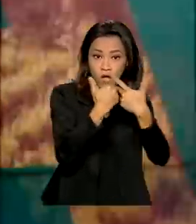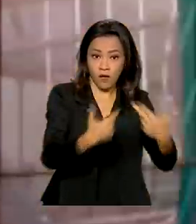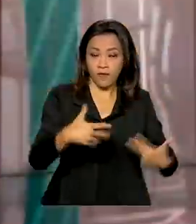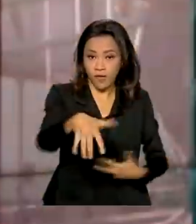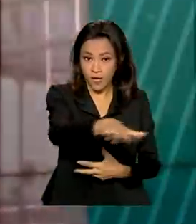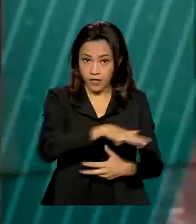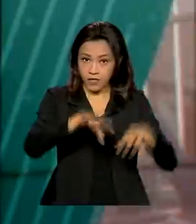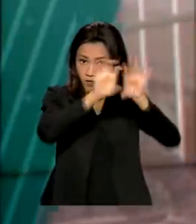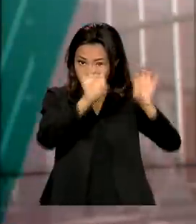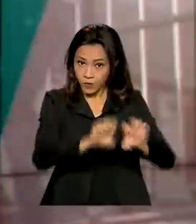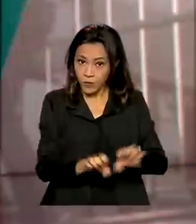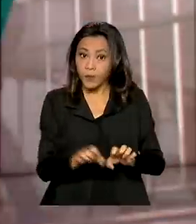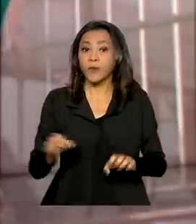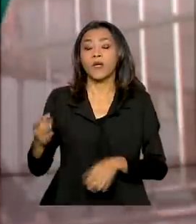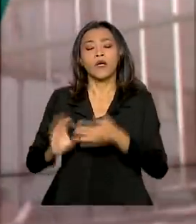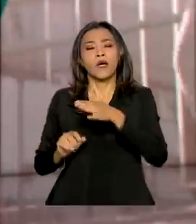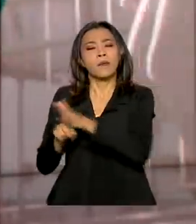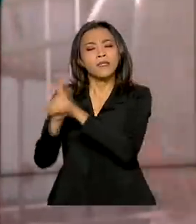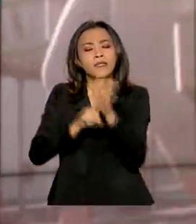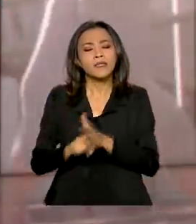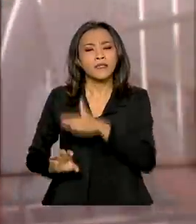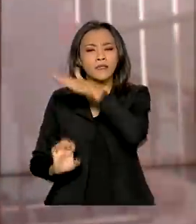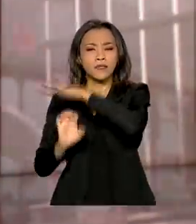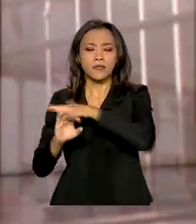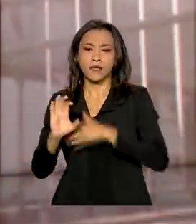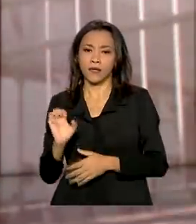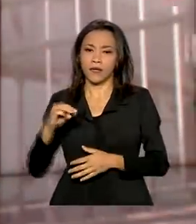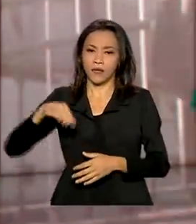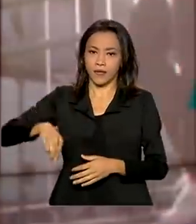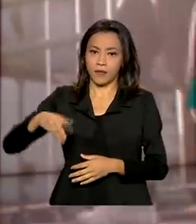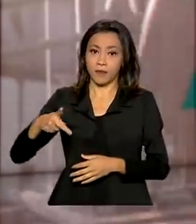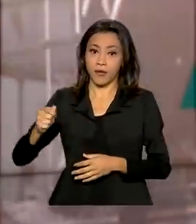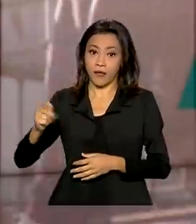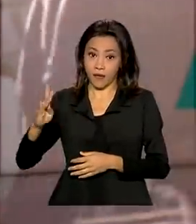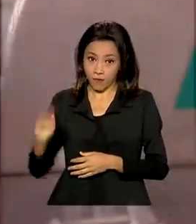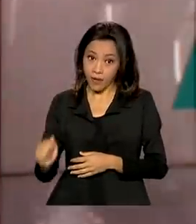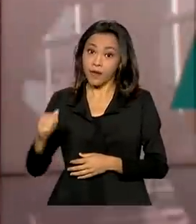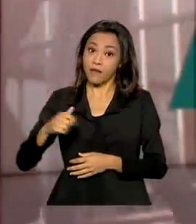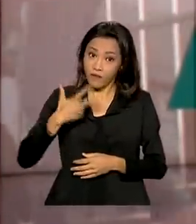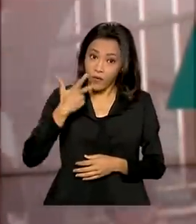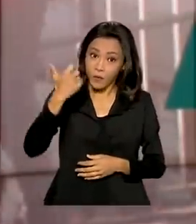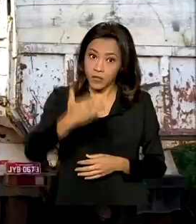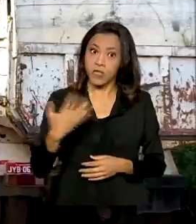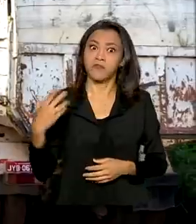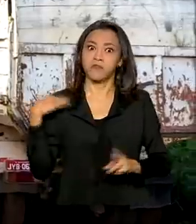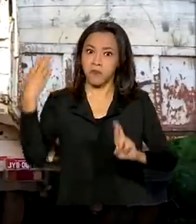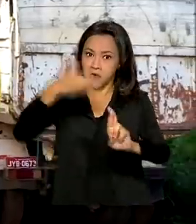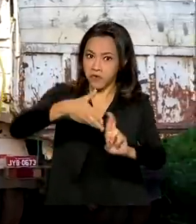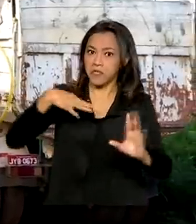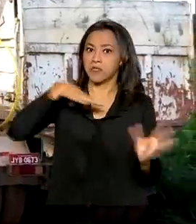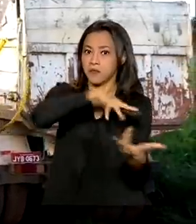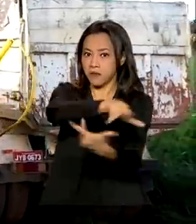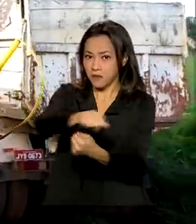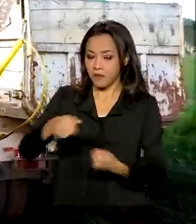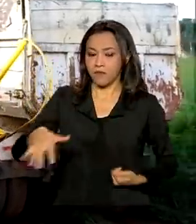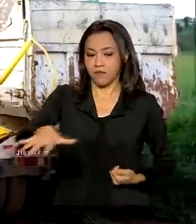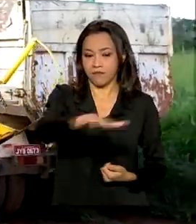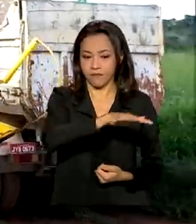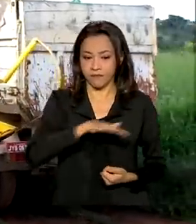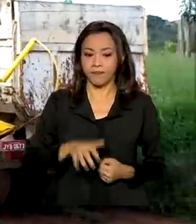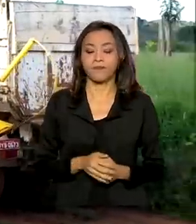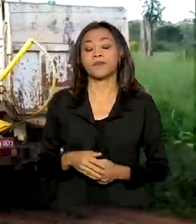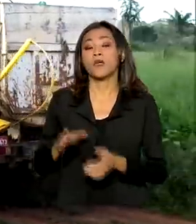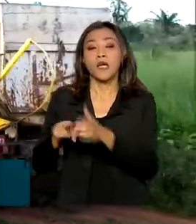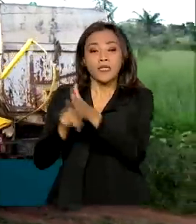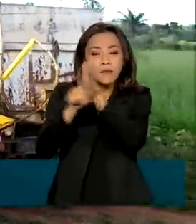da Embrapa mostra que o agro brasileiro ganhou posições importantes no mercado internacional. O estudo mostra que o